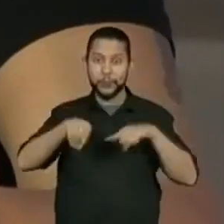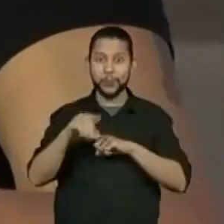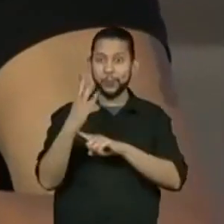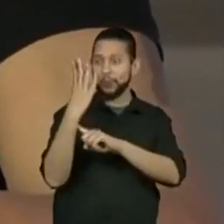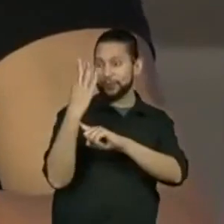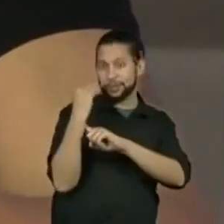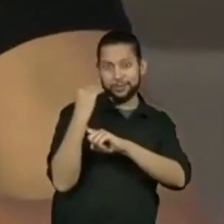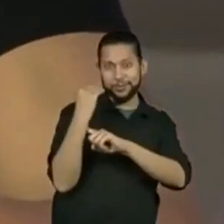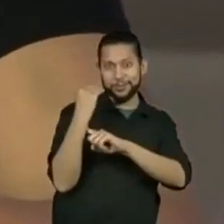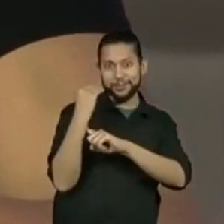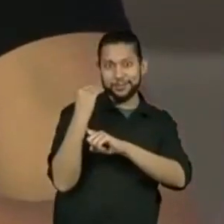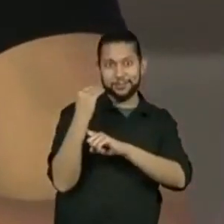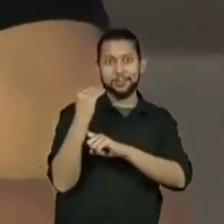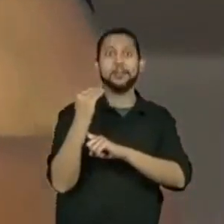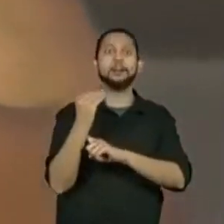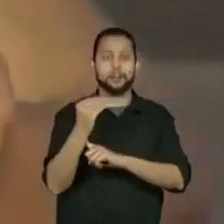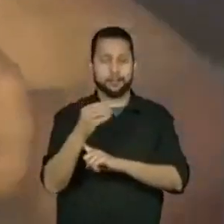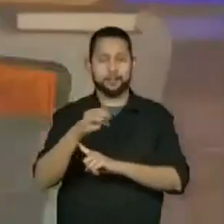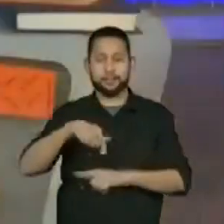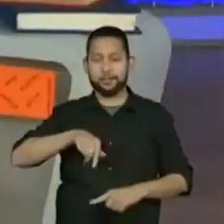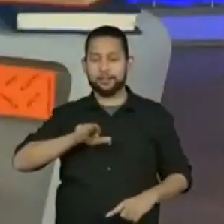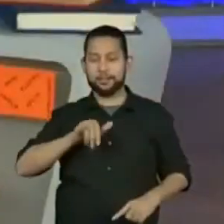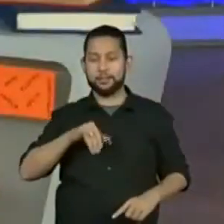Retrato, do Mário Quintana.